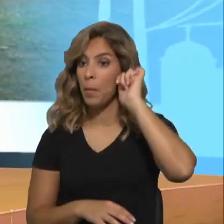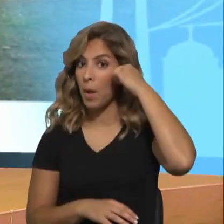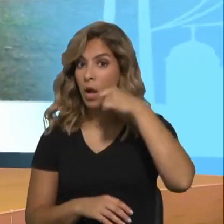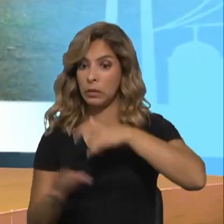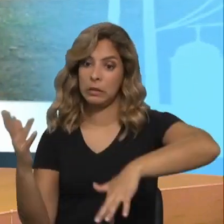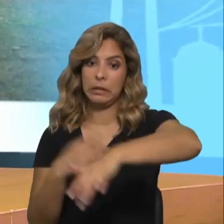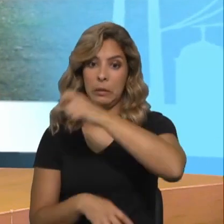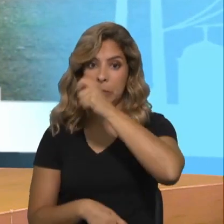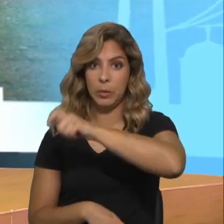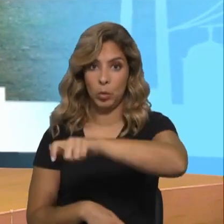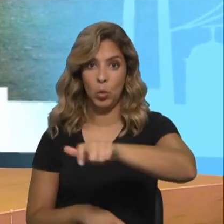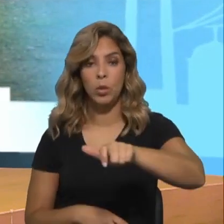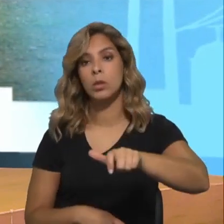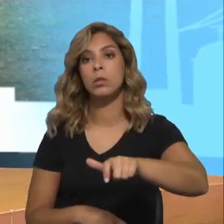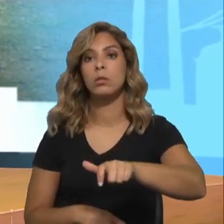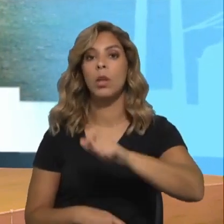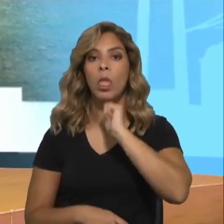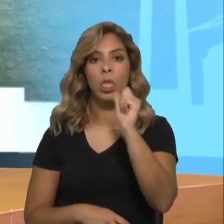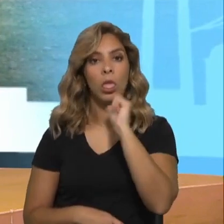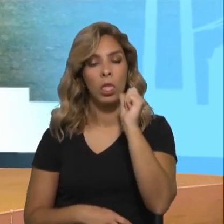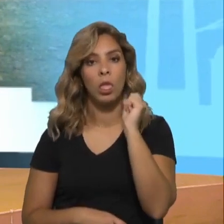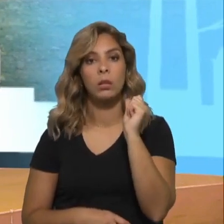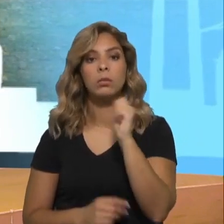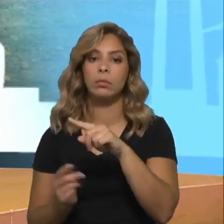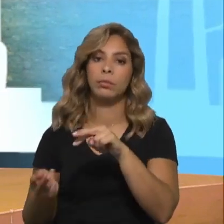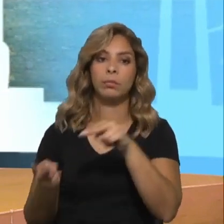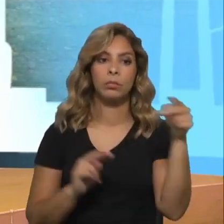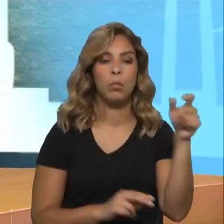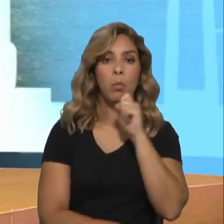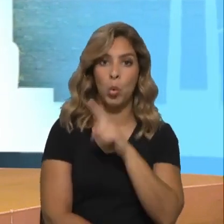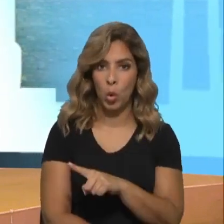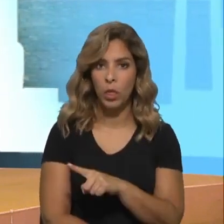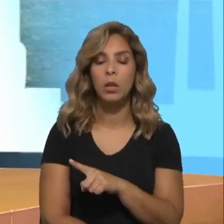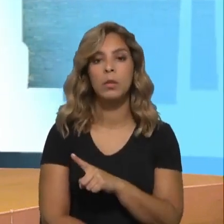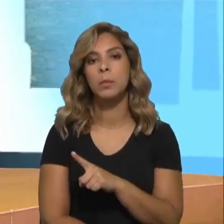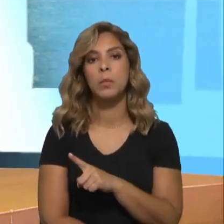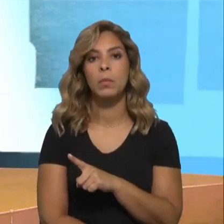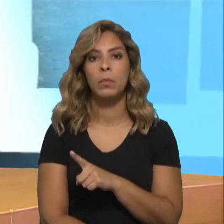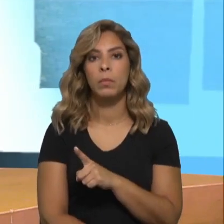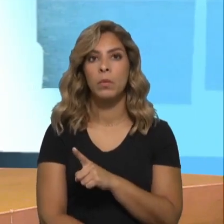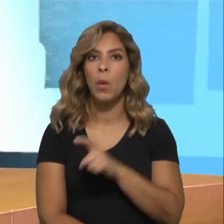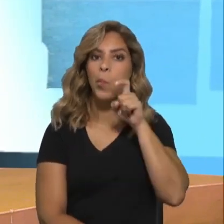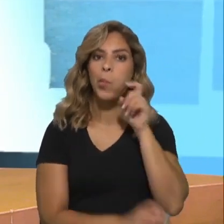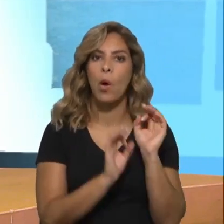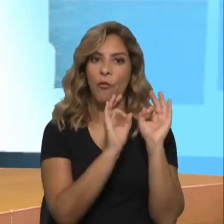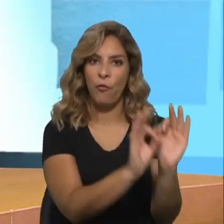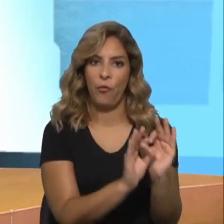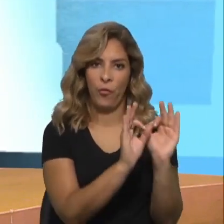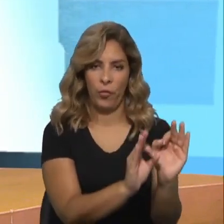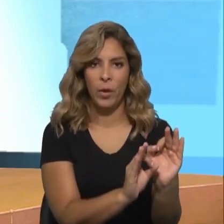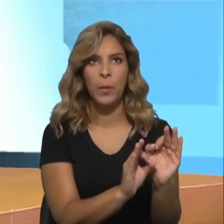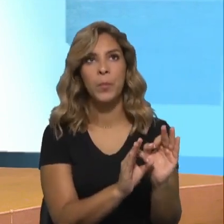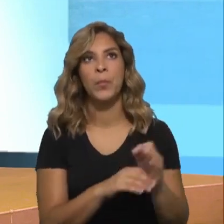catástrofes naturais, possam ter a proteção e possam,